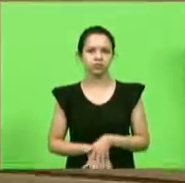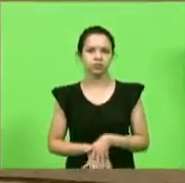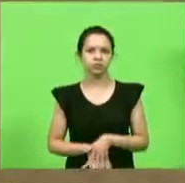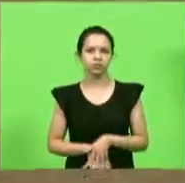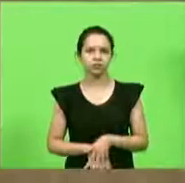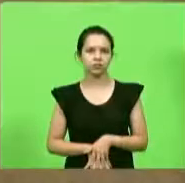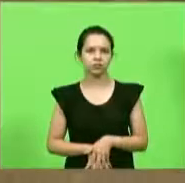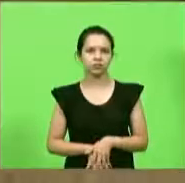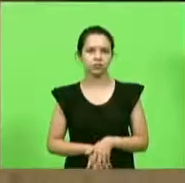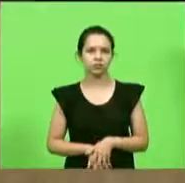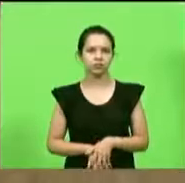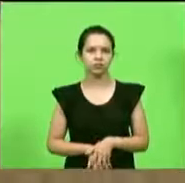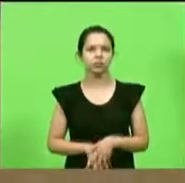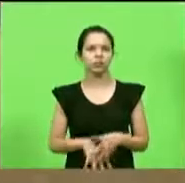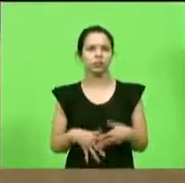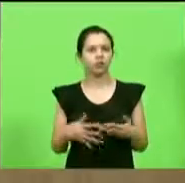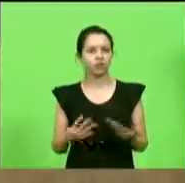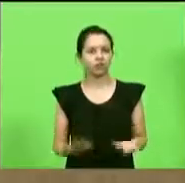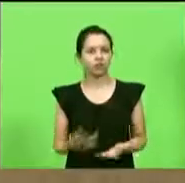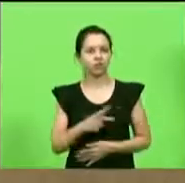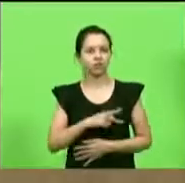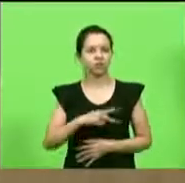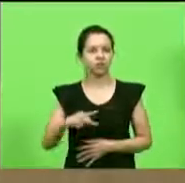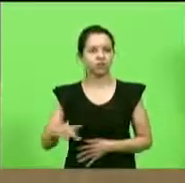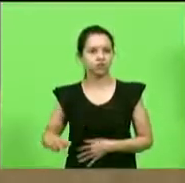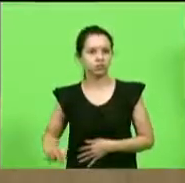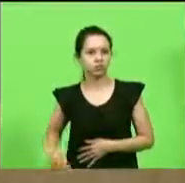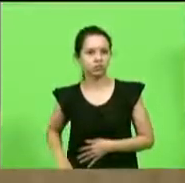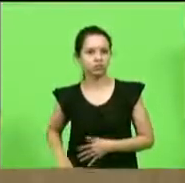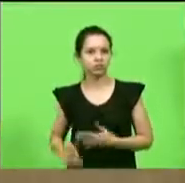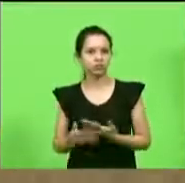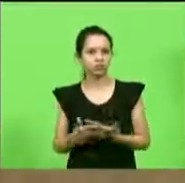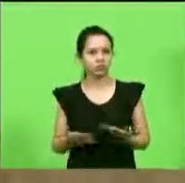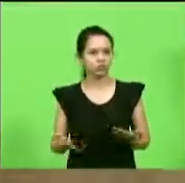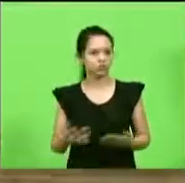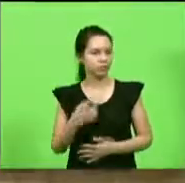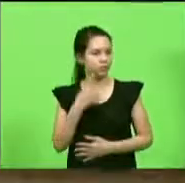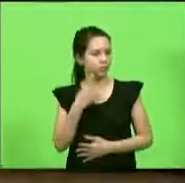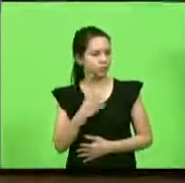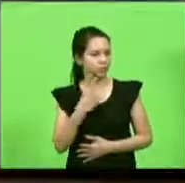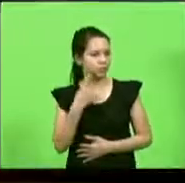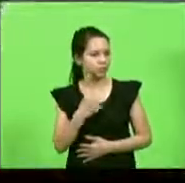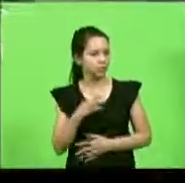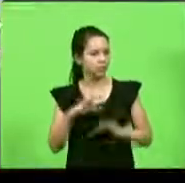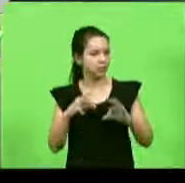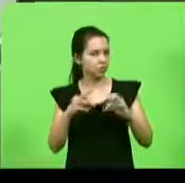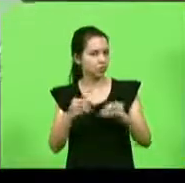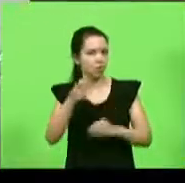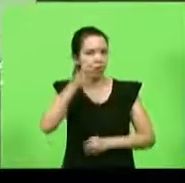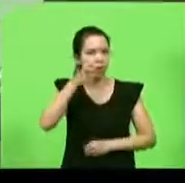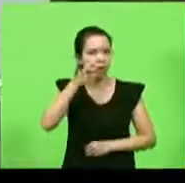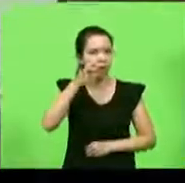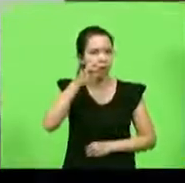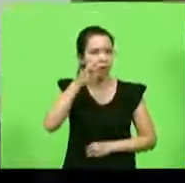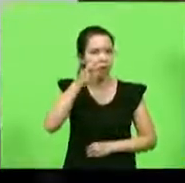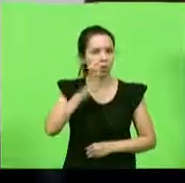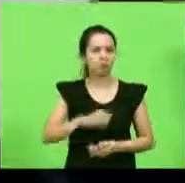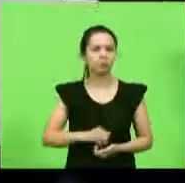senhor presidente senhores deputados senhoras deputadas todos que nos acompanham